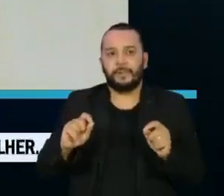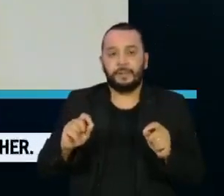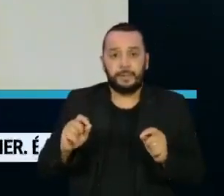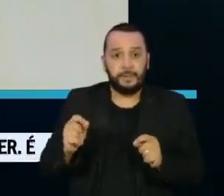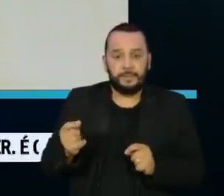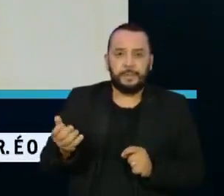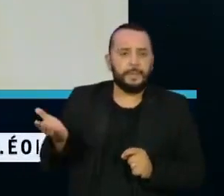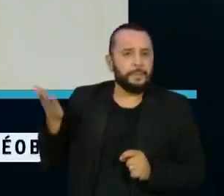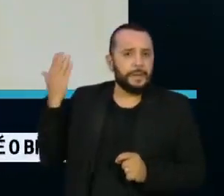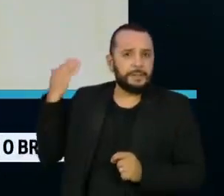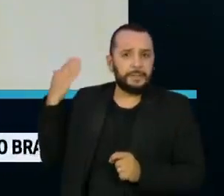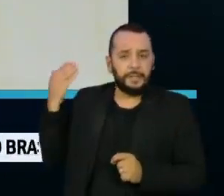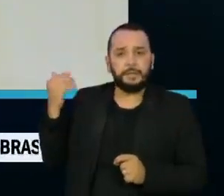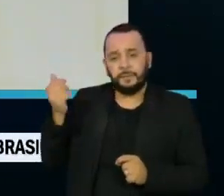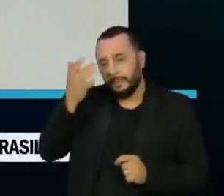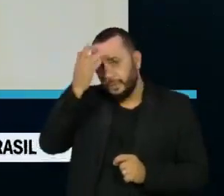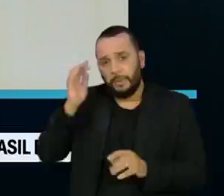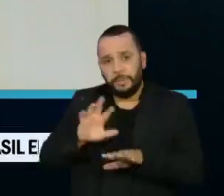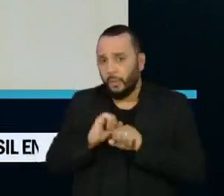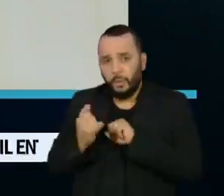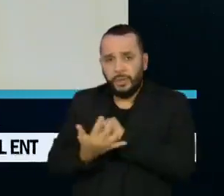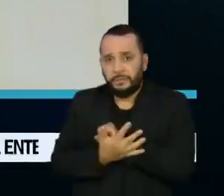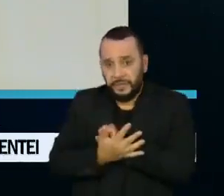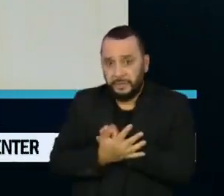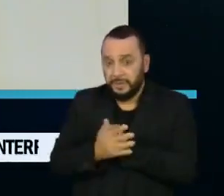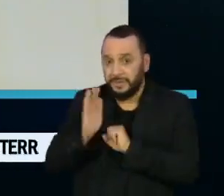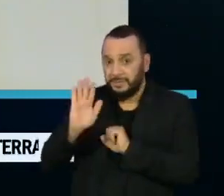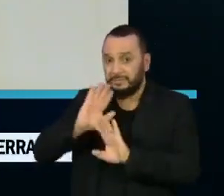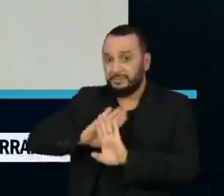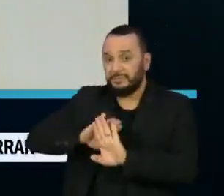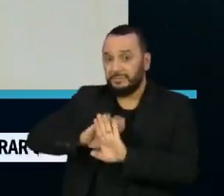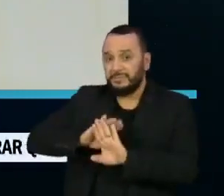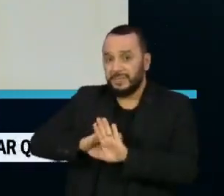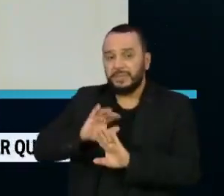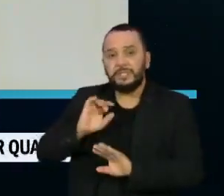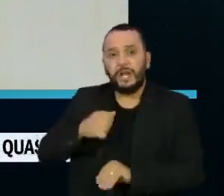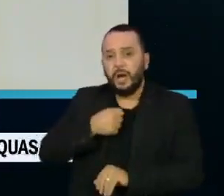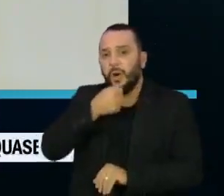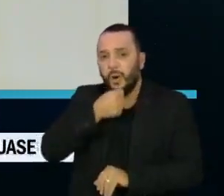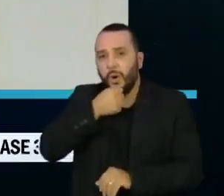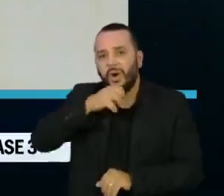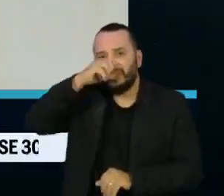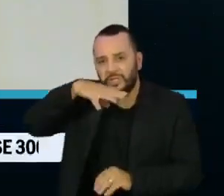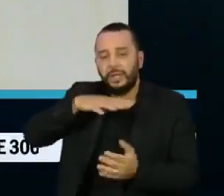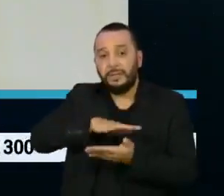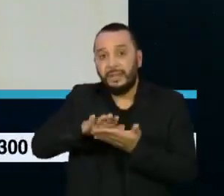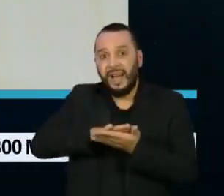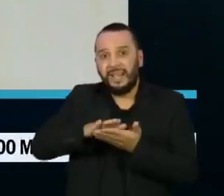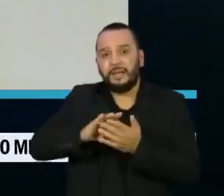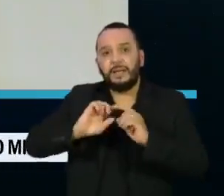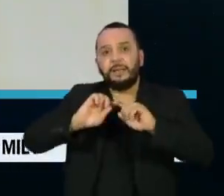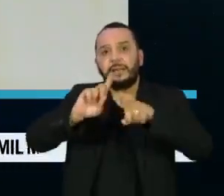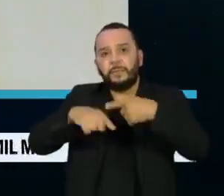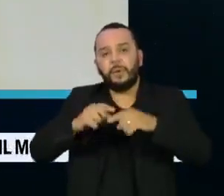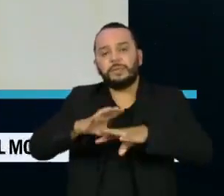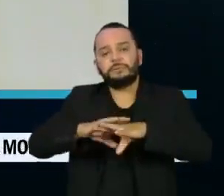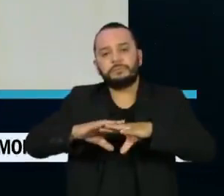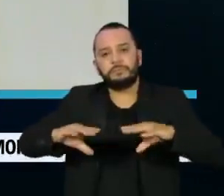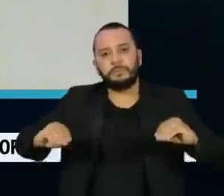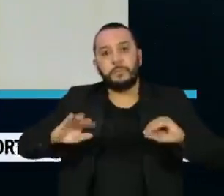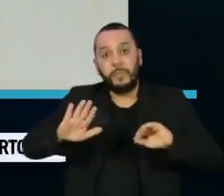tiveram sintomas referentes ao coronavírus e estão desenvolvendo uma síndrome inflamatória pós-Covid,